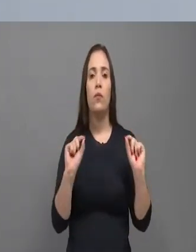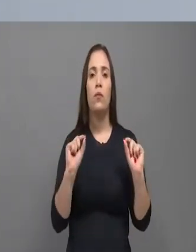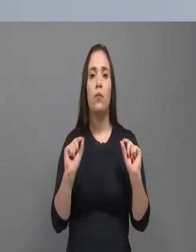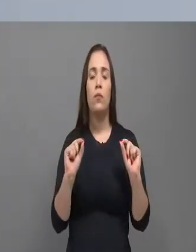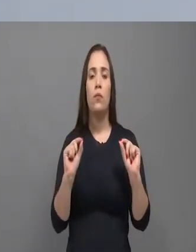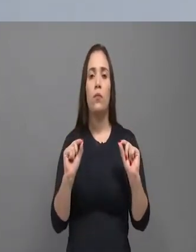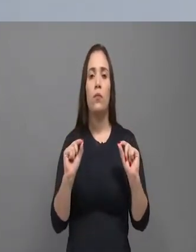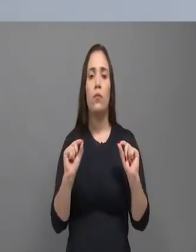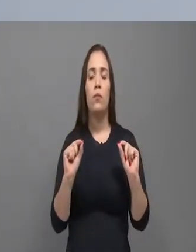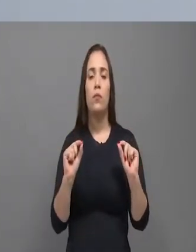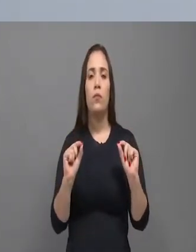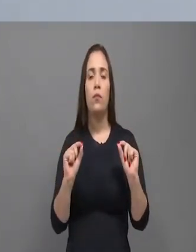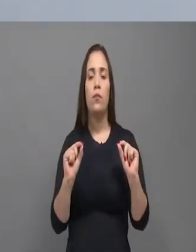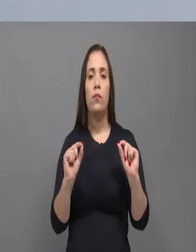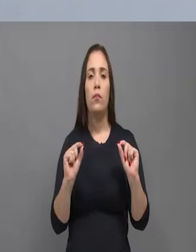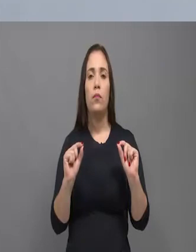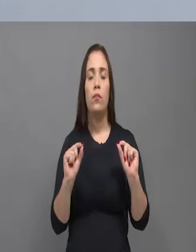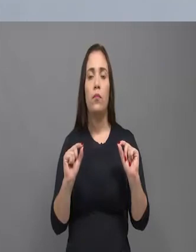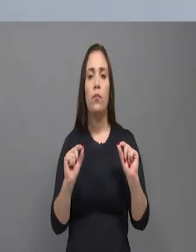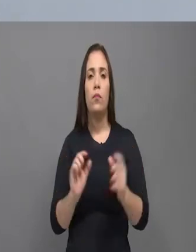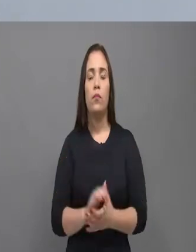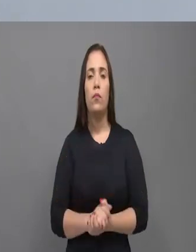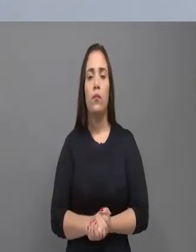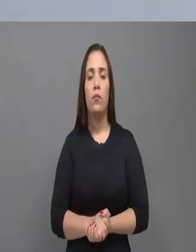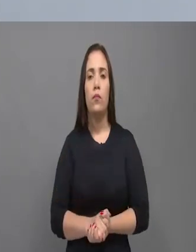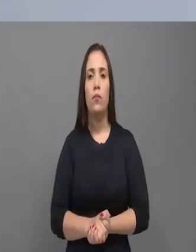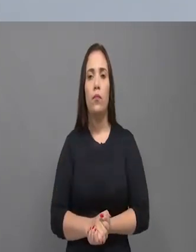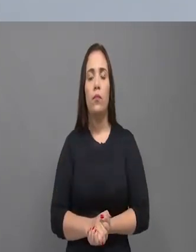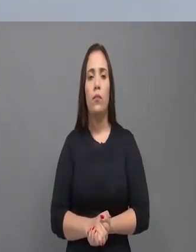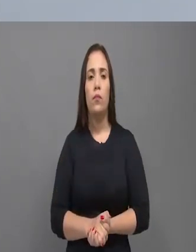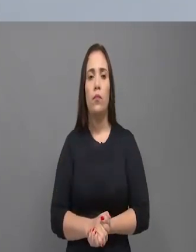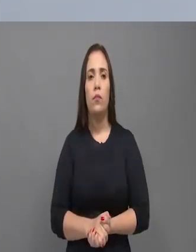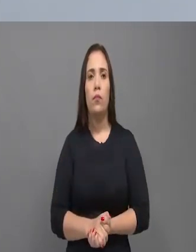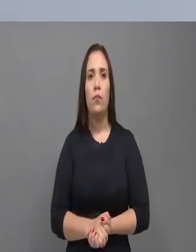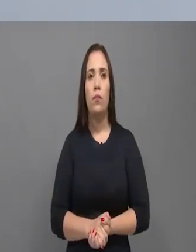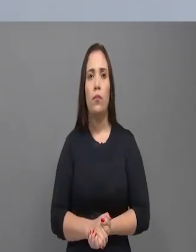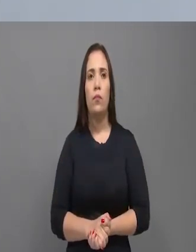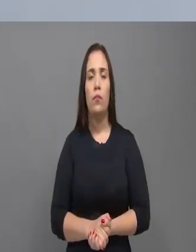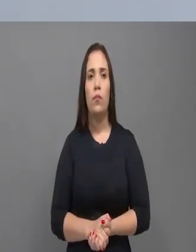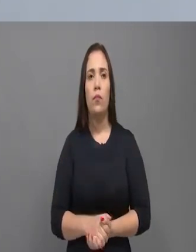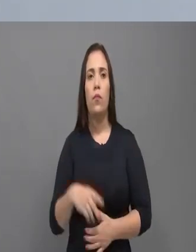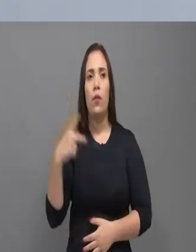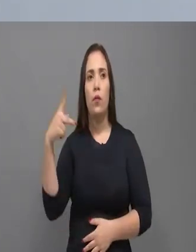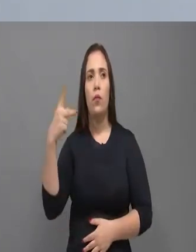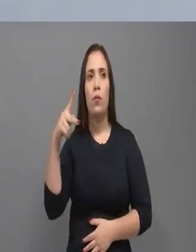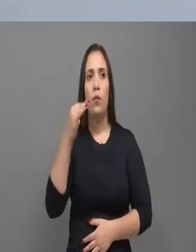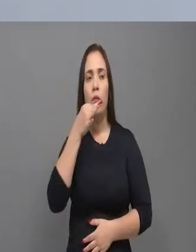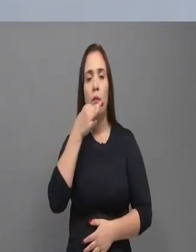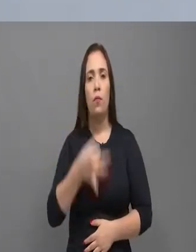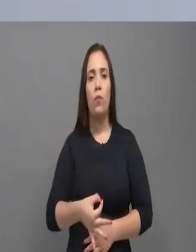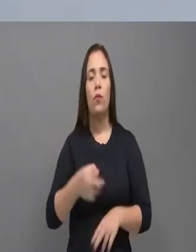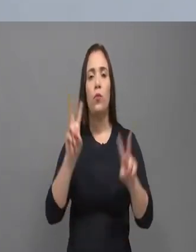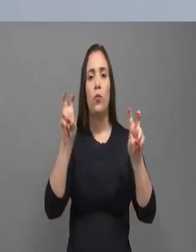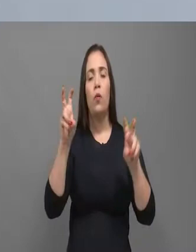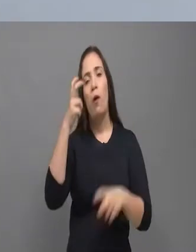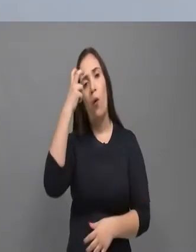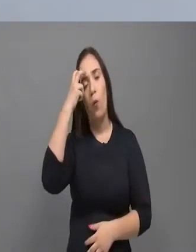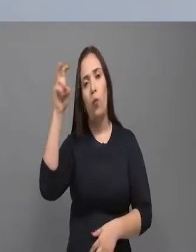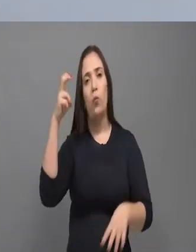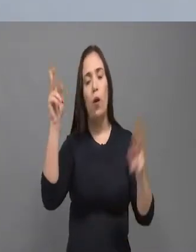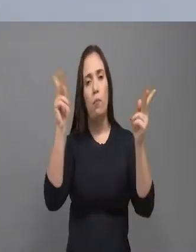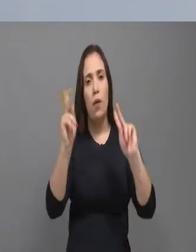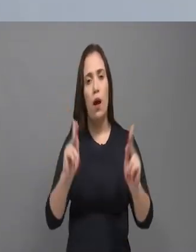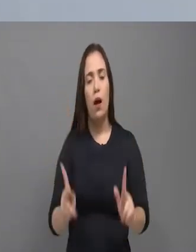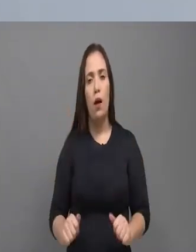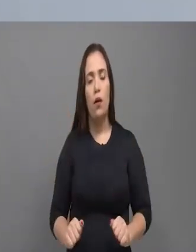precisa ser criada no nosso Estado. O senhor tem algumas